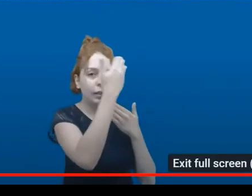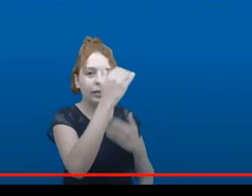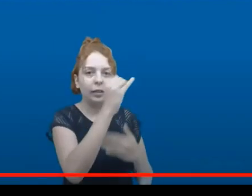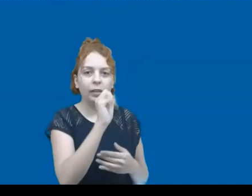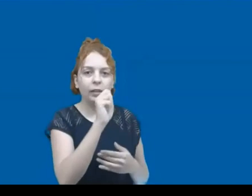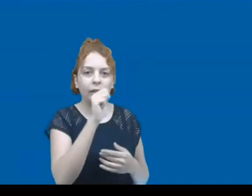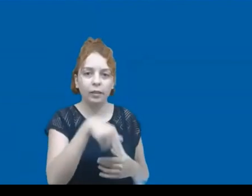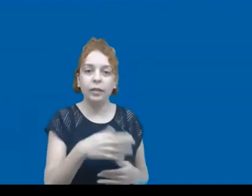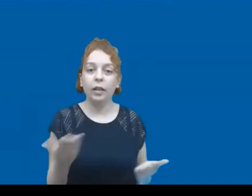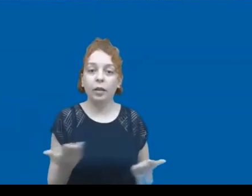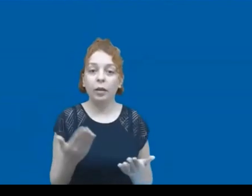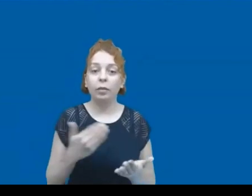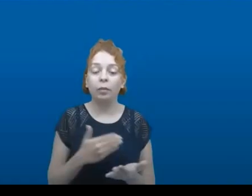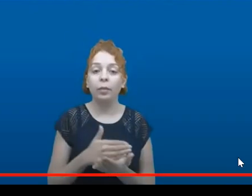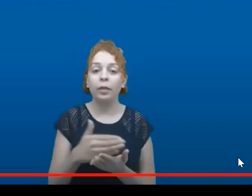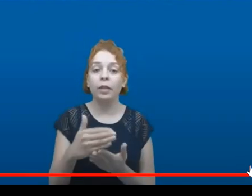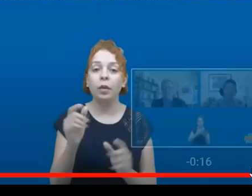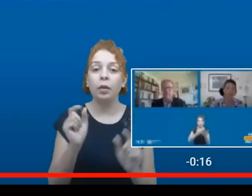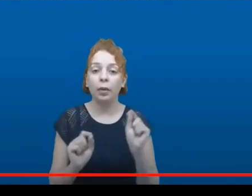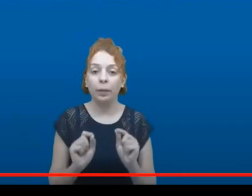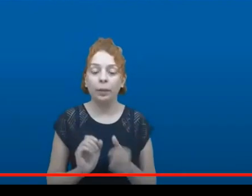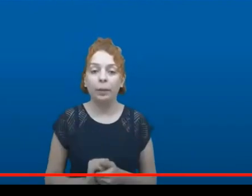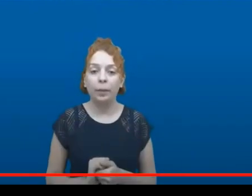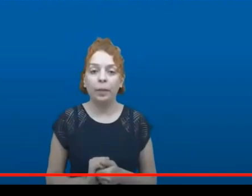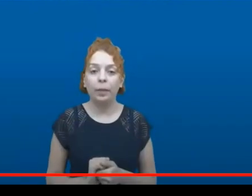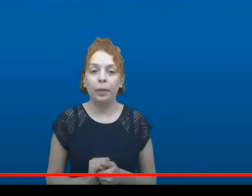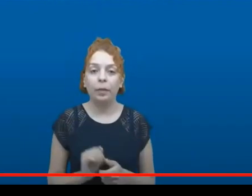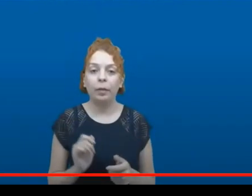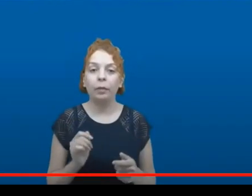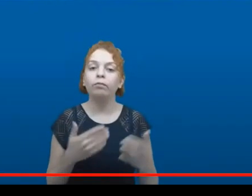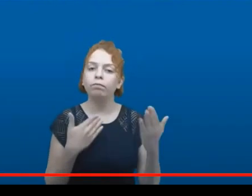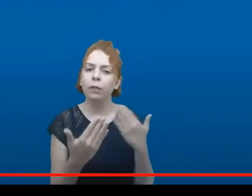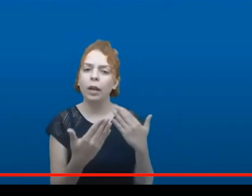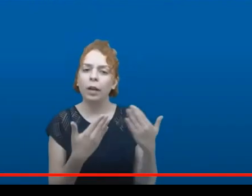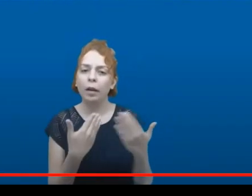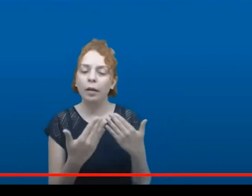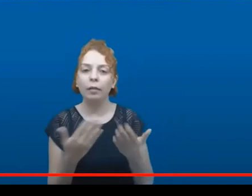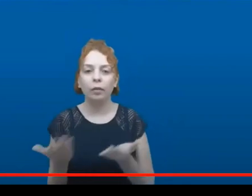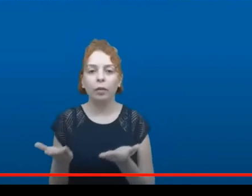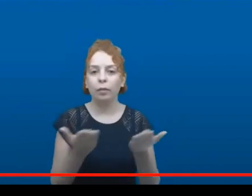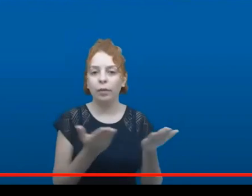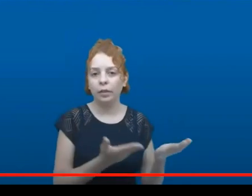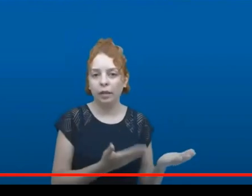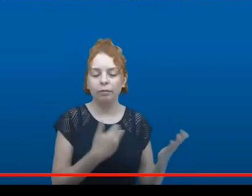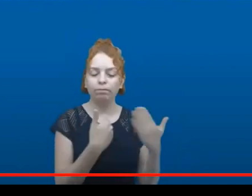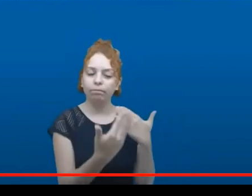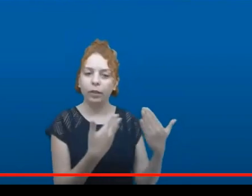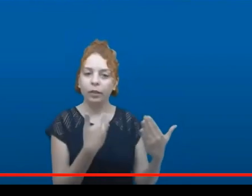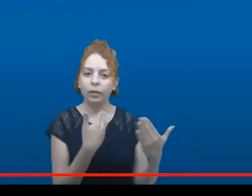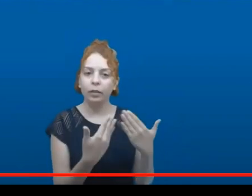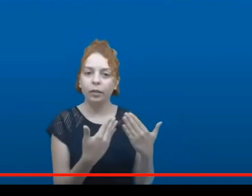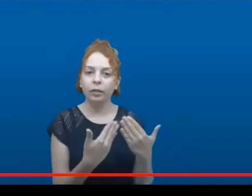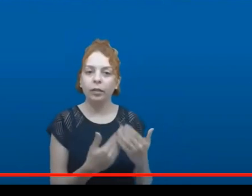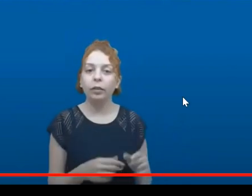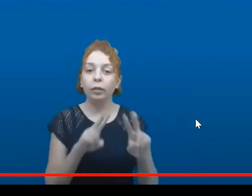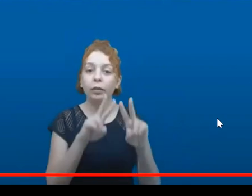que a gente vai fazer com, então, o nosso... E a pergunta, o que é igualdade para você? E o primeiro